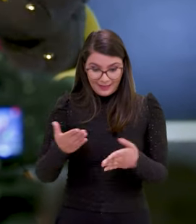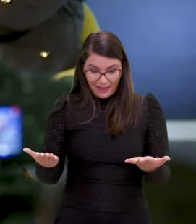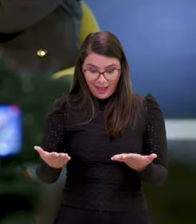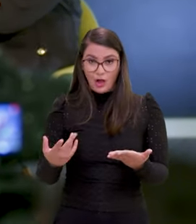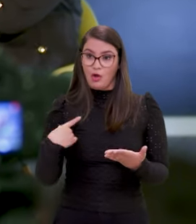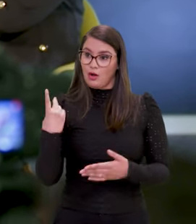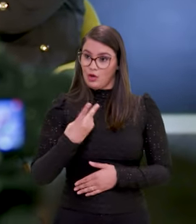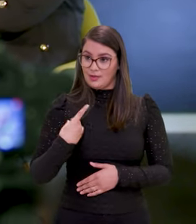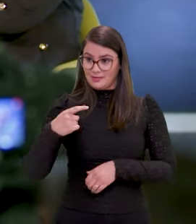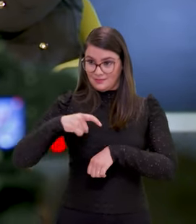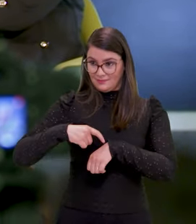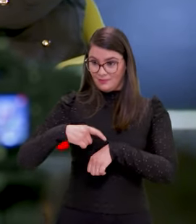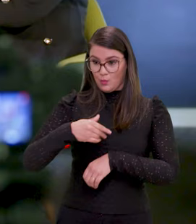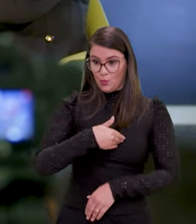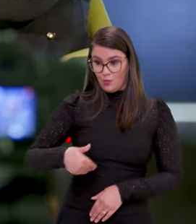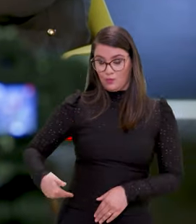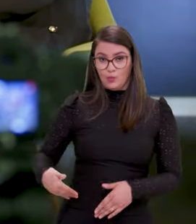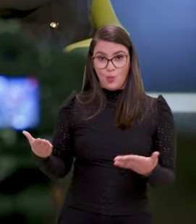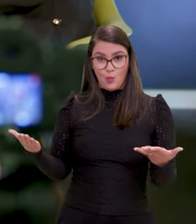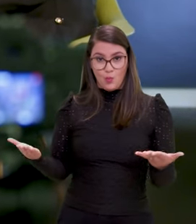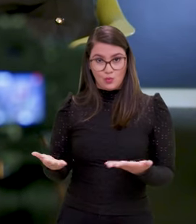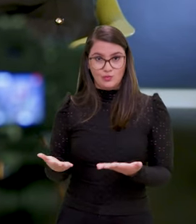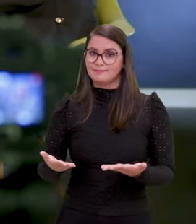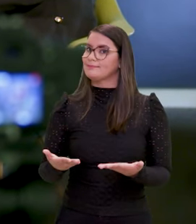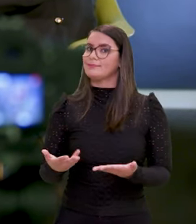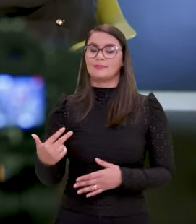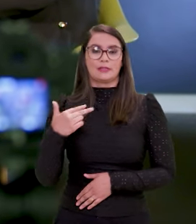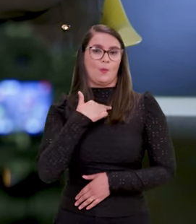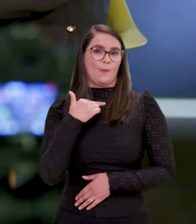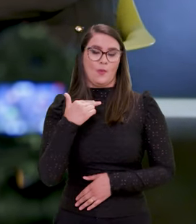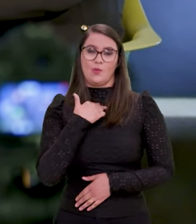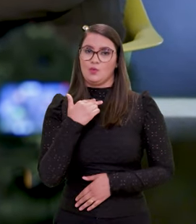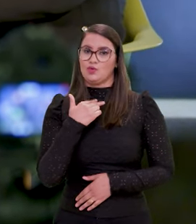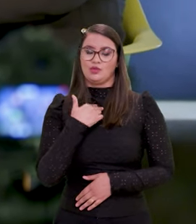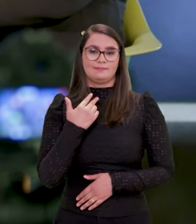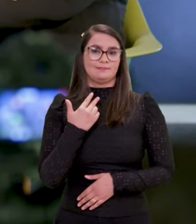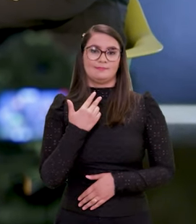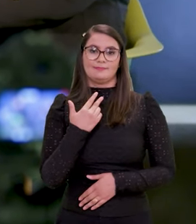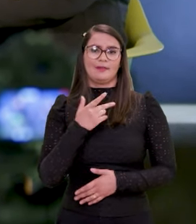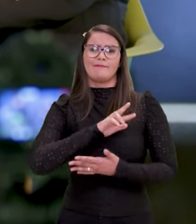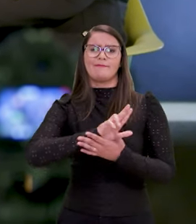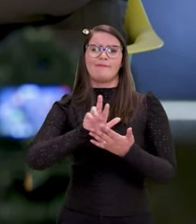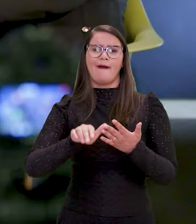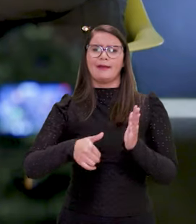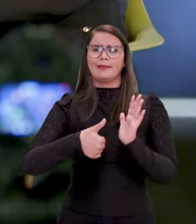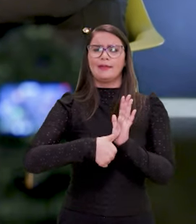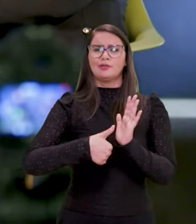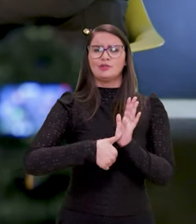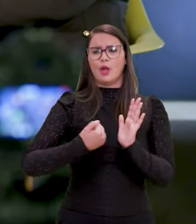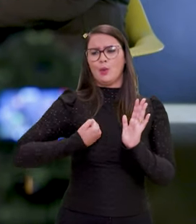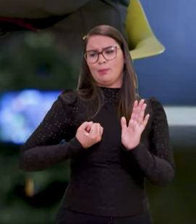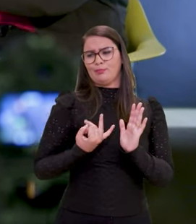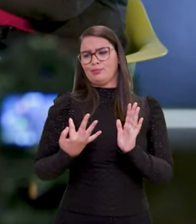que nós estamos aqui vivenciando nesse governo, não é possível mais você tirar essas várias identidades e ter